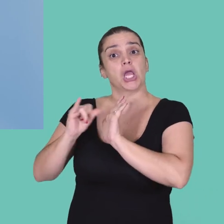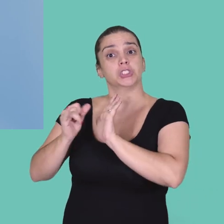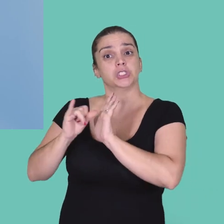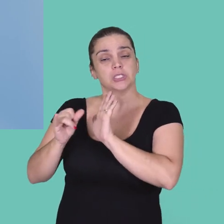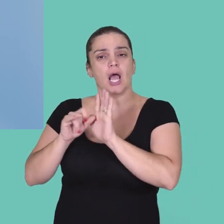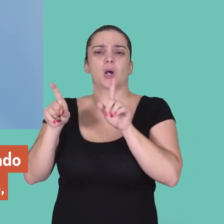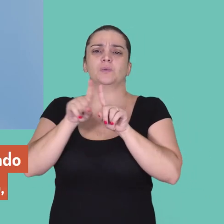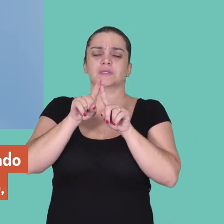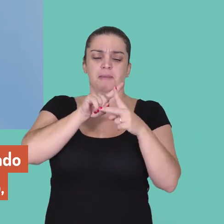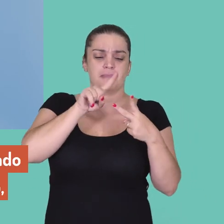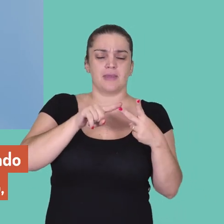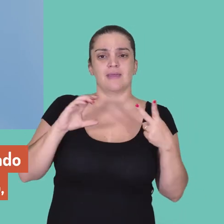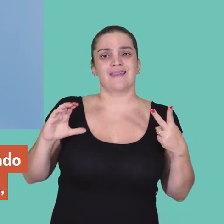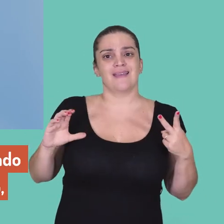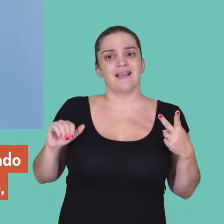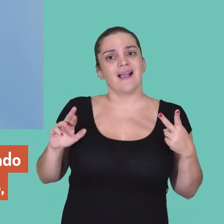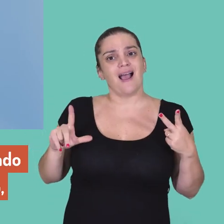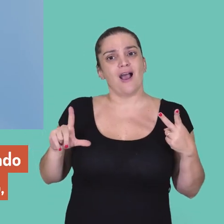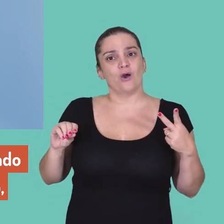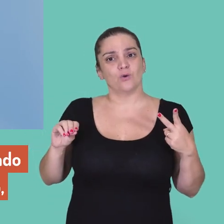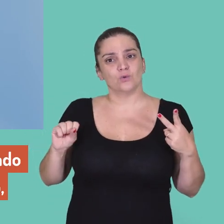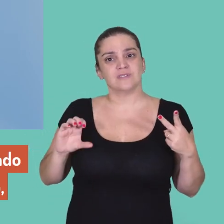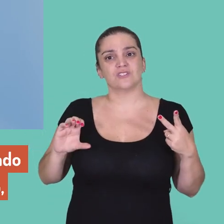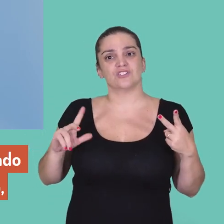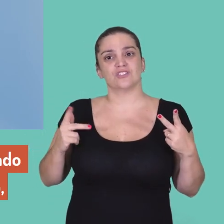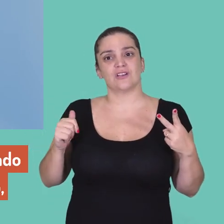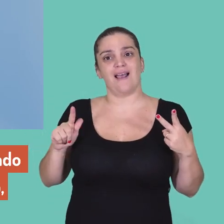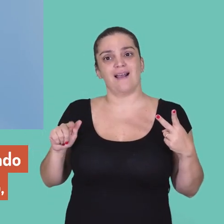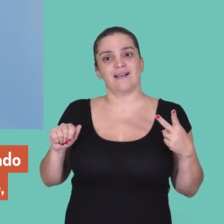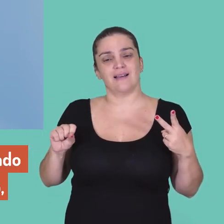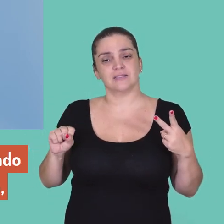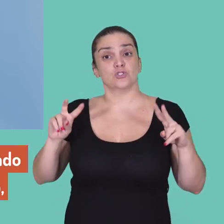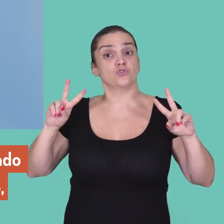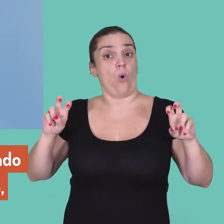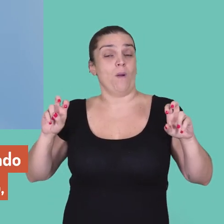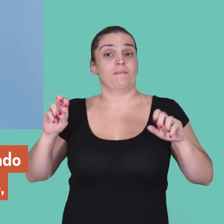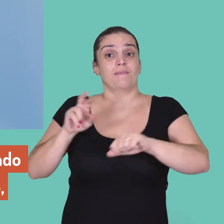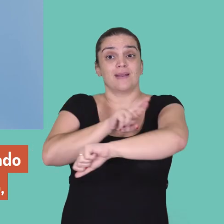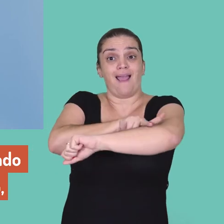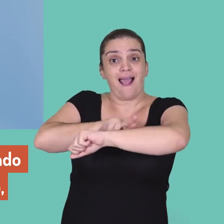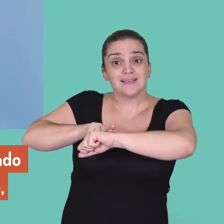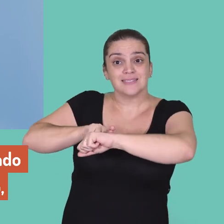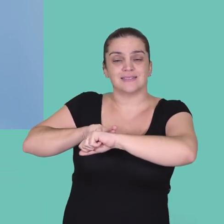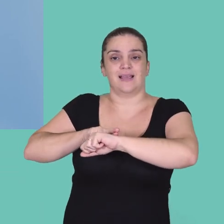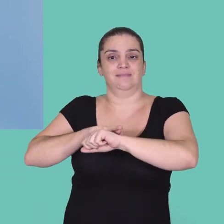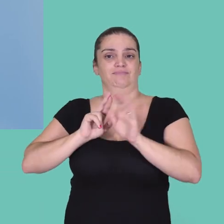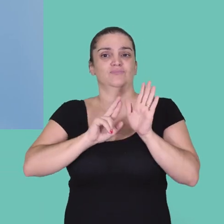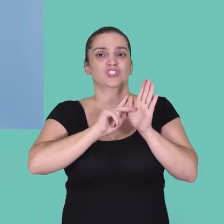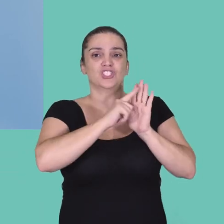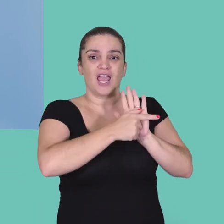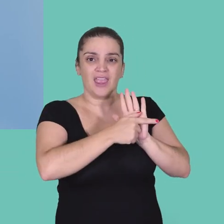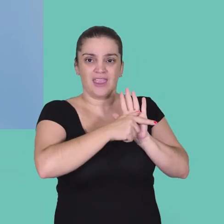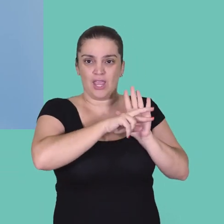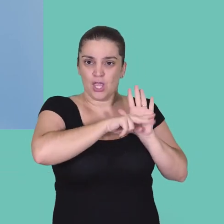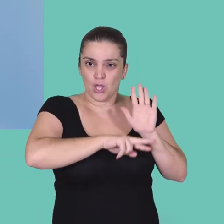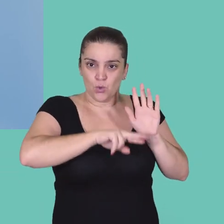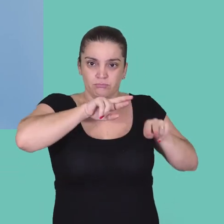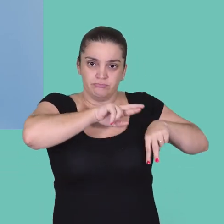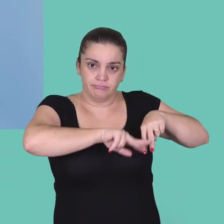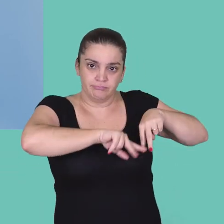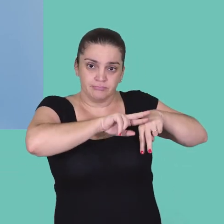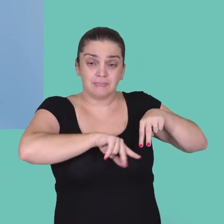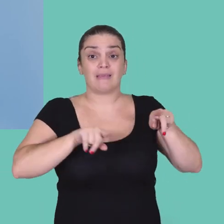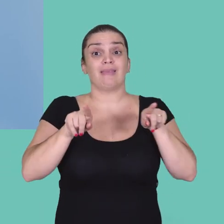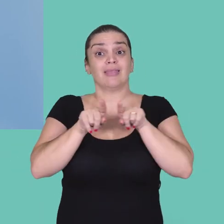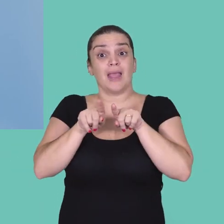exatas, a Fundação Carlos Chagas, que tem trabalhado muito com essa questão de raça e de gênero, e mais recentemente,